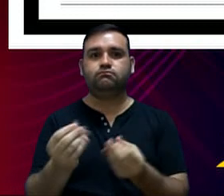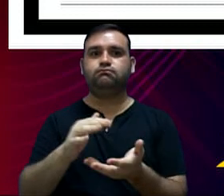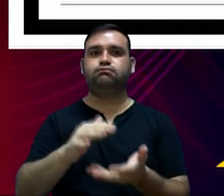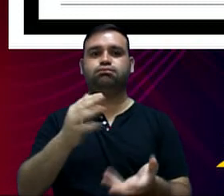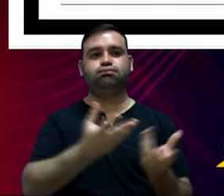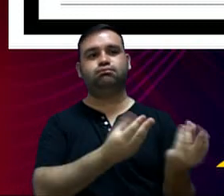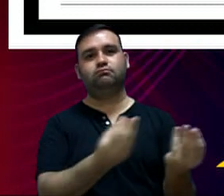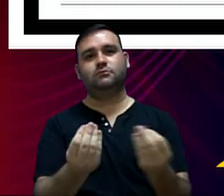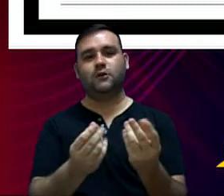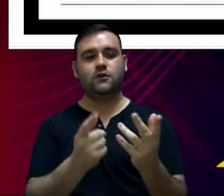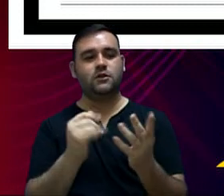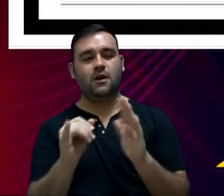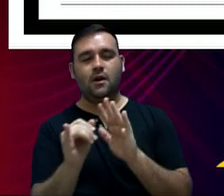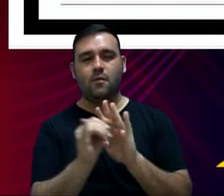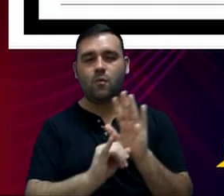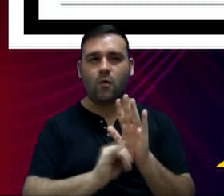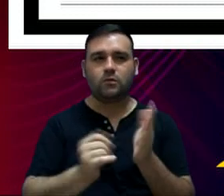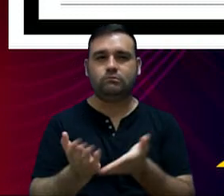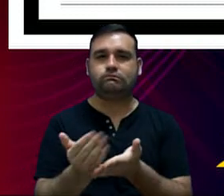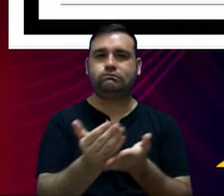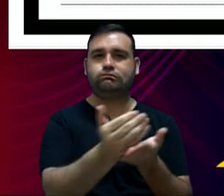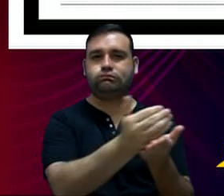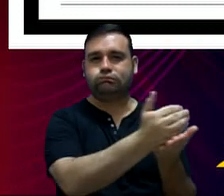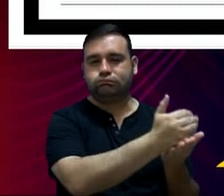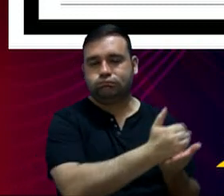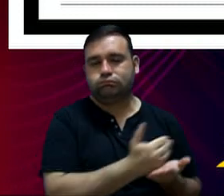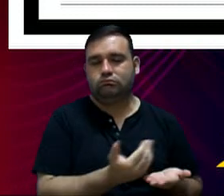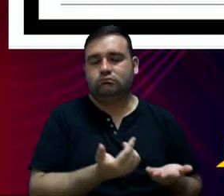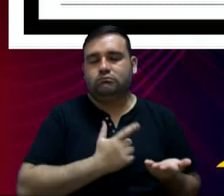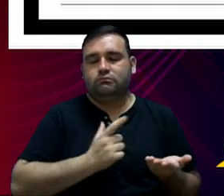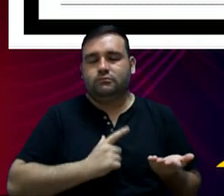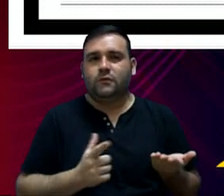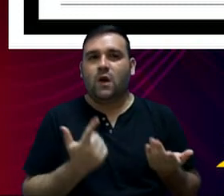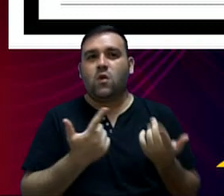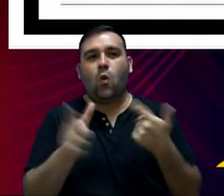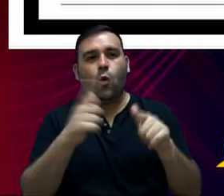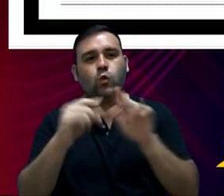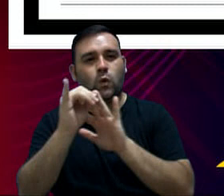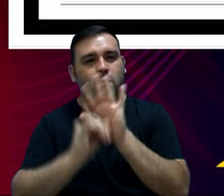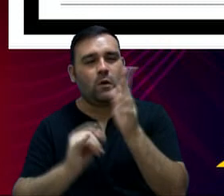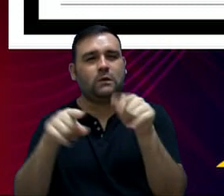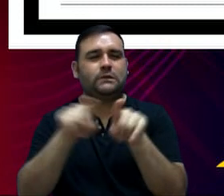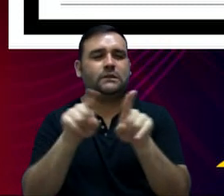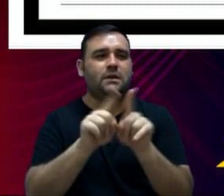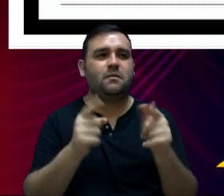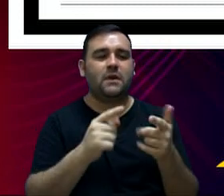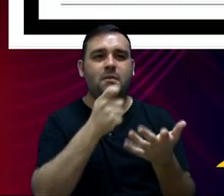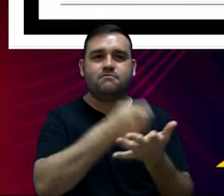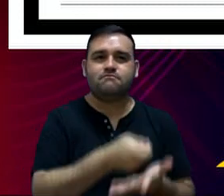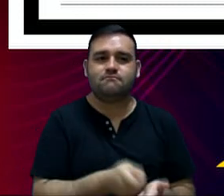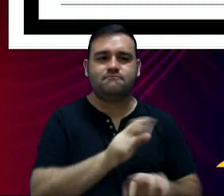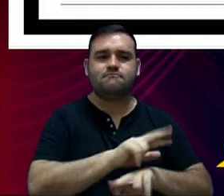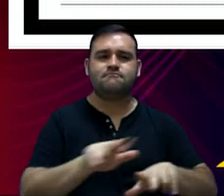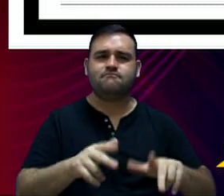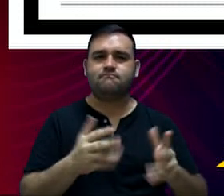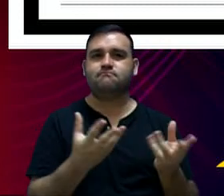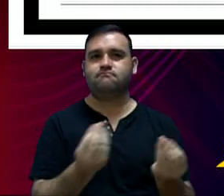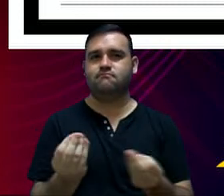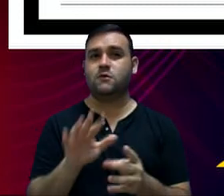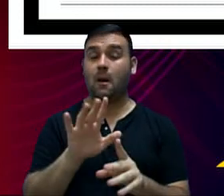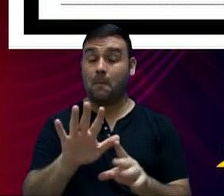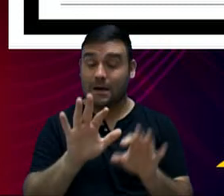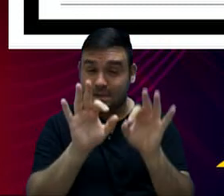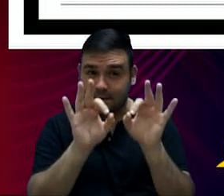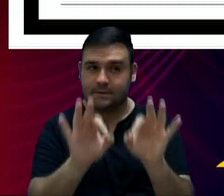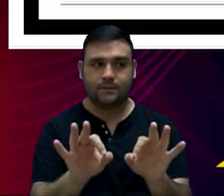de receita de outros impostos, taxas e contribuições, mas, com certeza, que